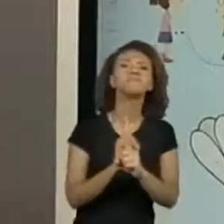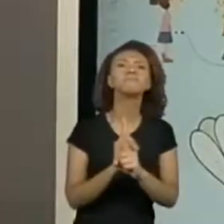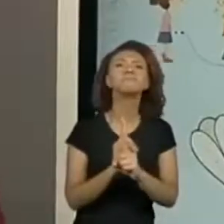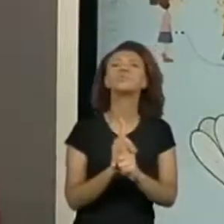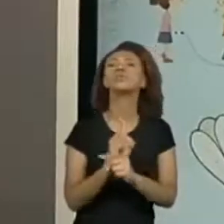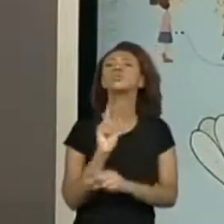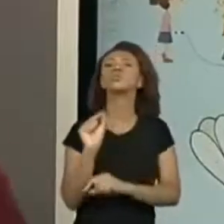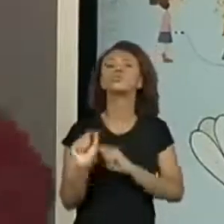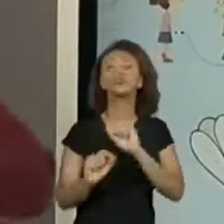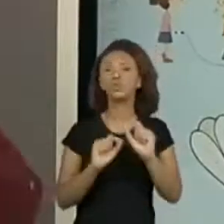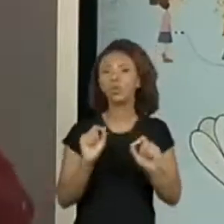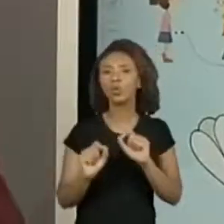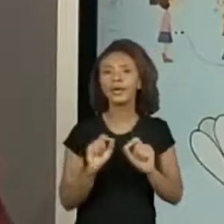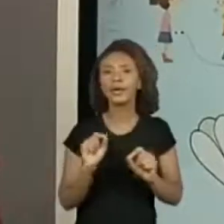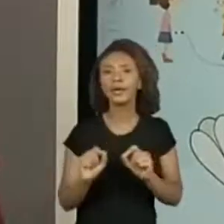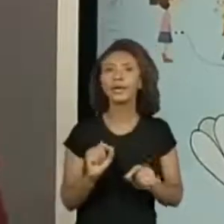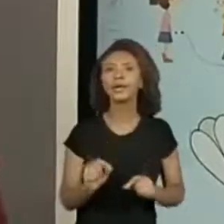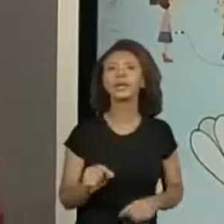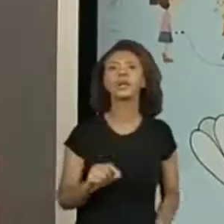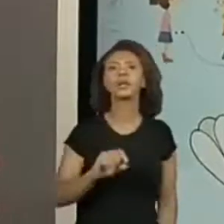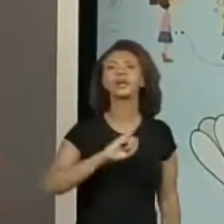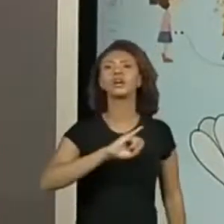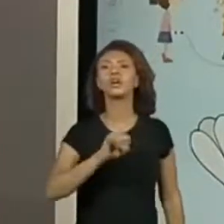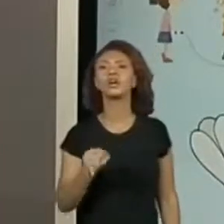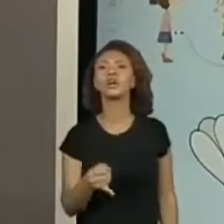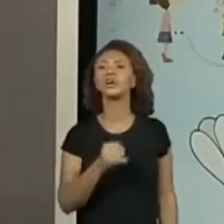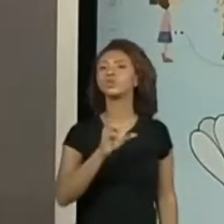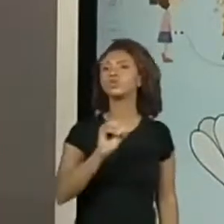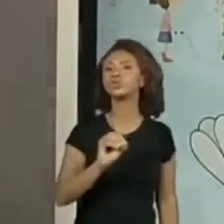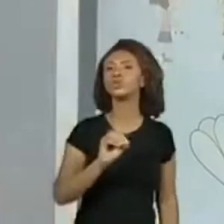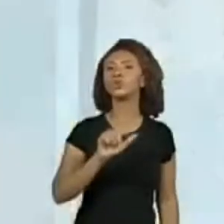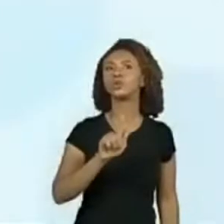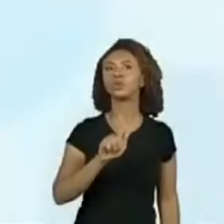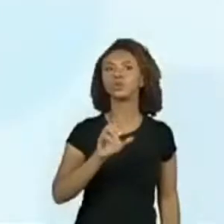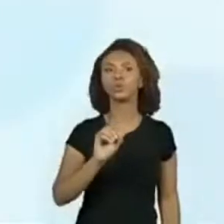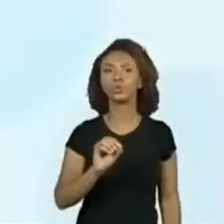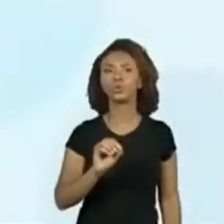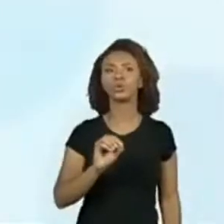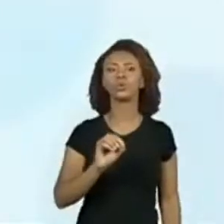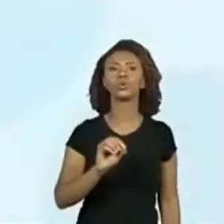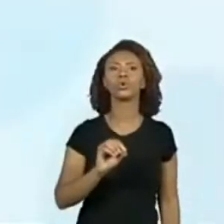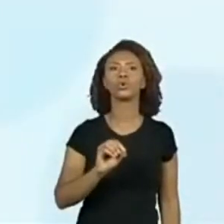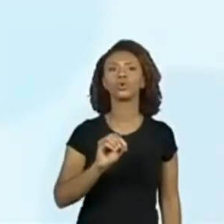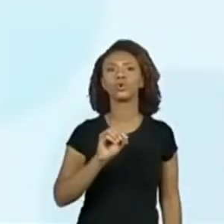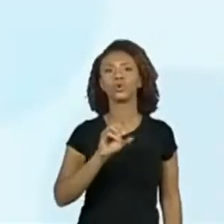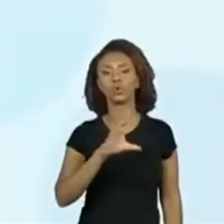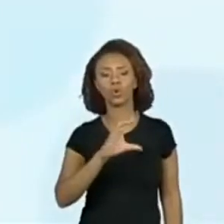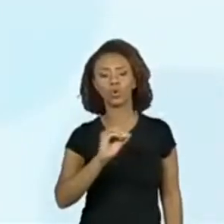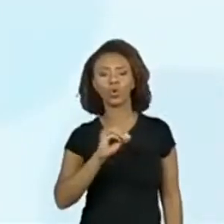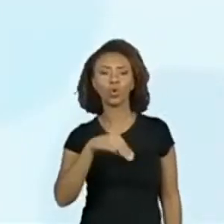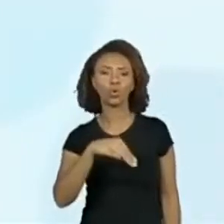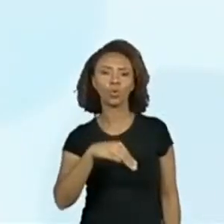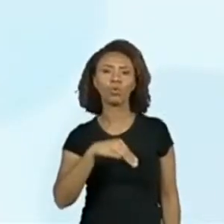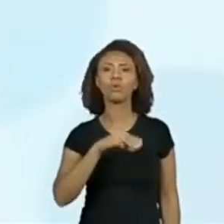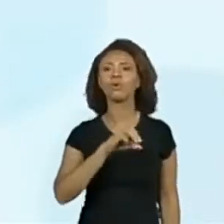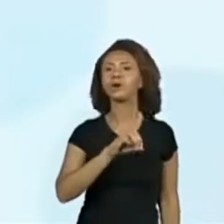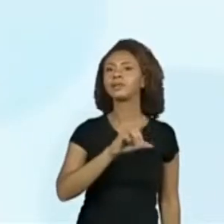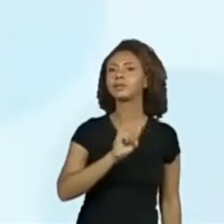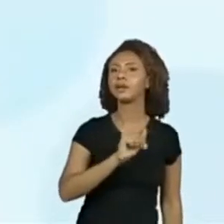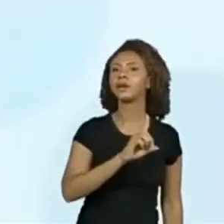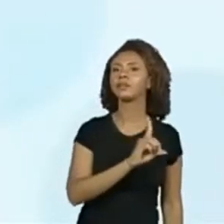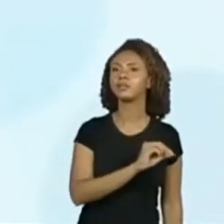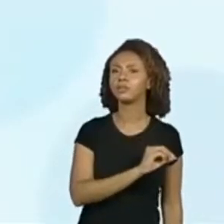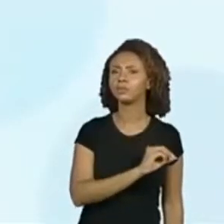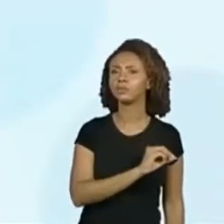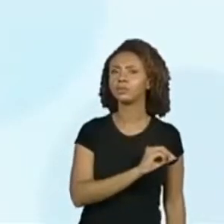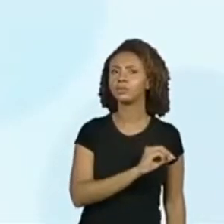dicas, onde está lá? Jogo de dado. Jogo com dado. Vamos esperar